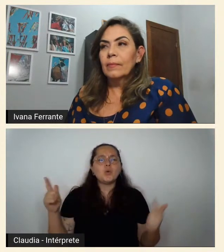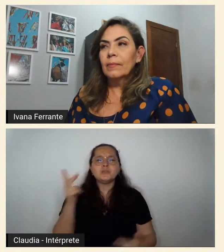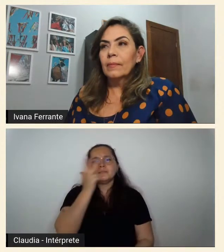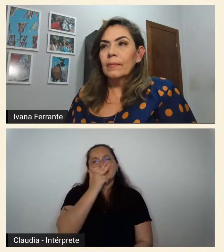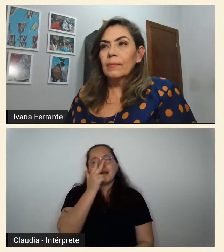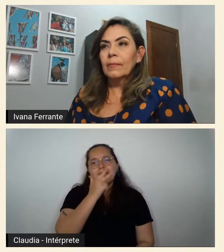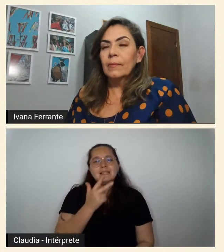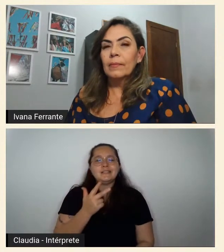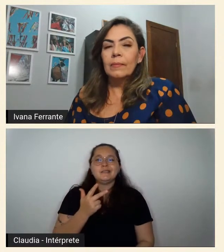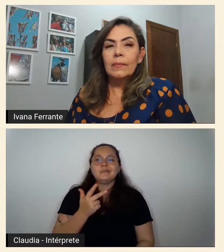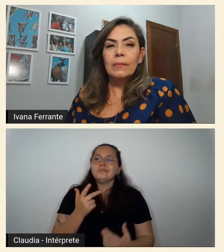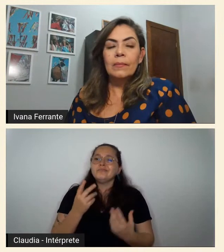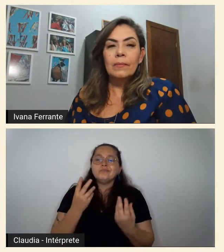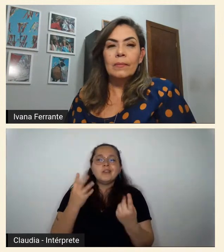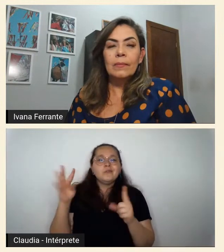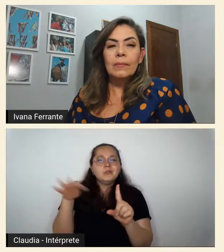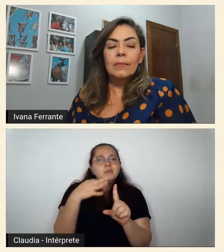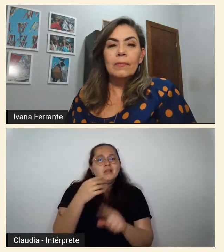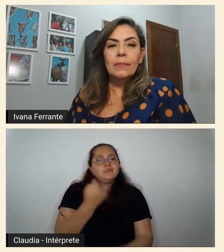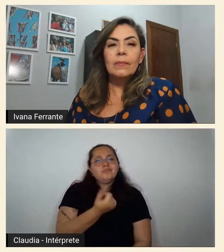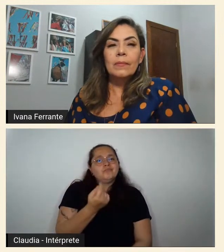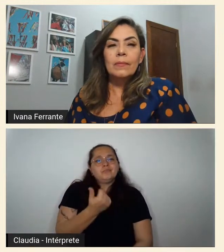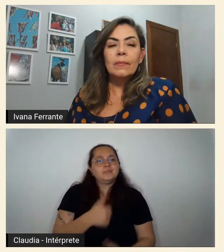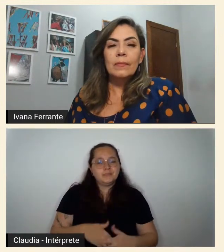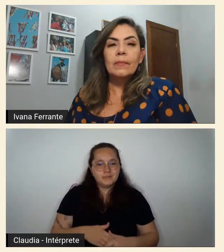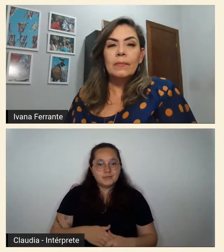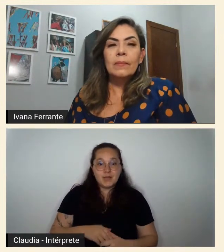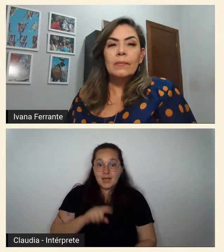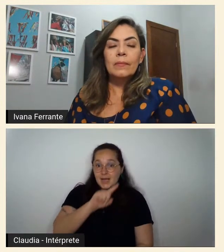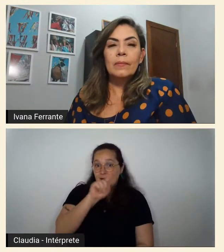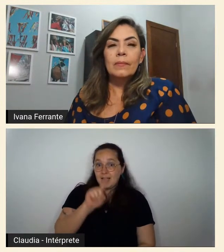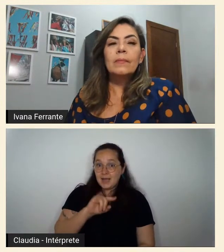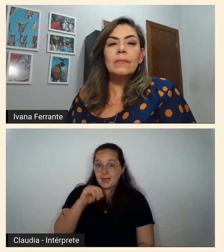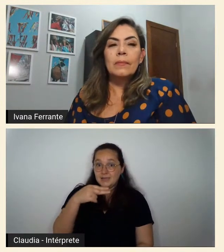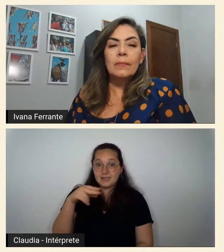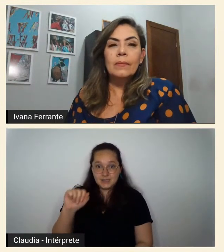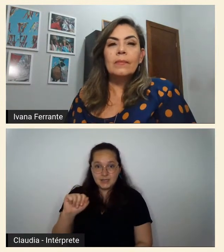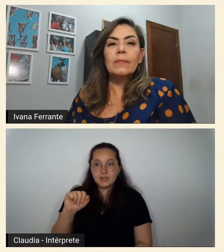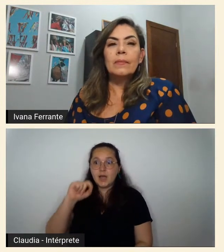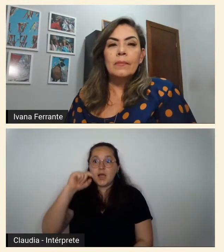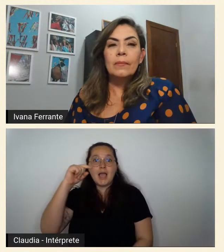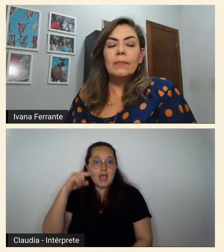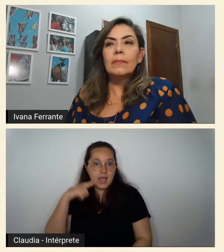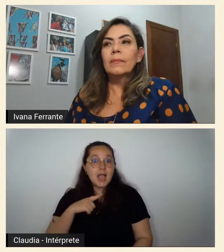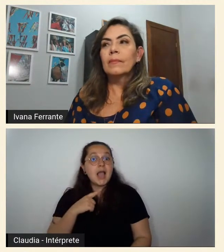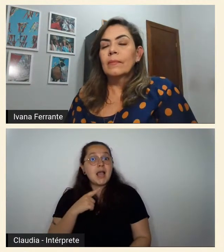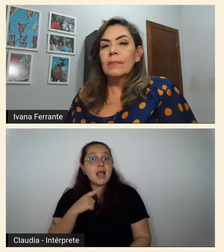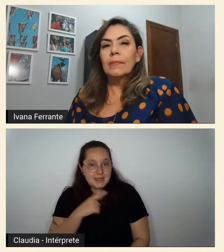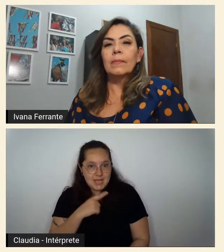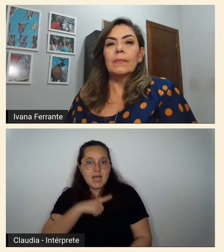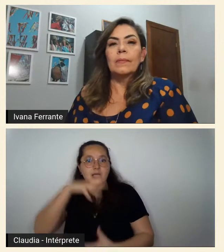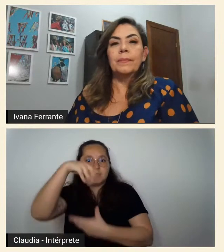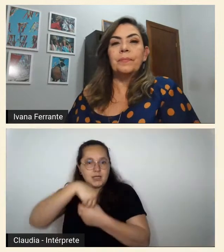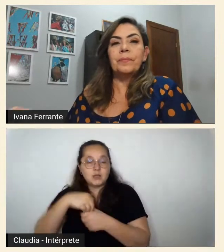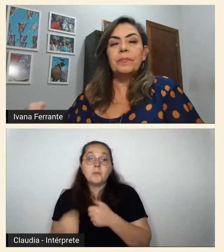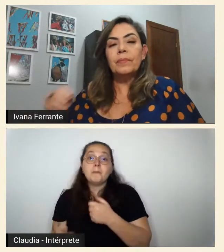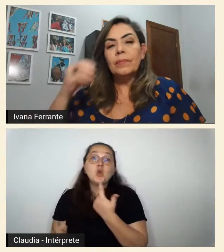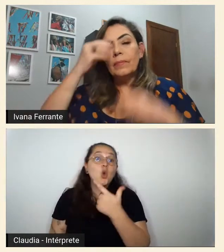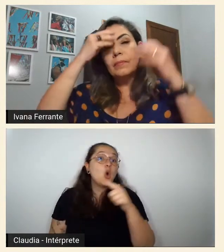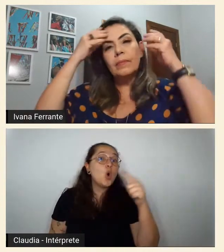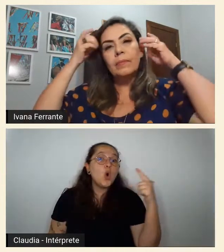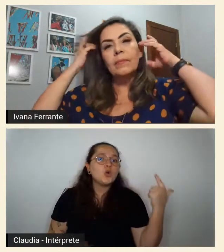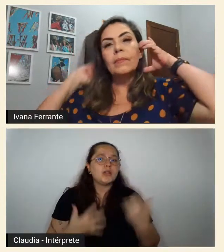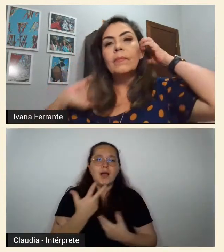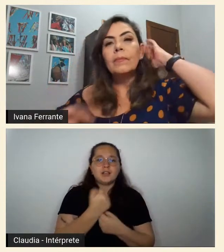concordo com a Ivana a Zina é uma das que está mas tem outras artistas atuantes na época que não